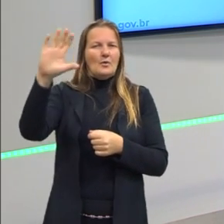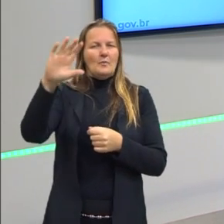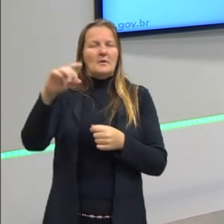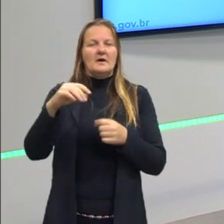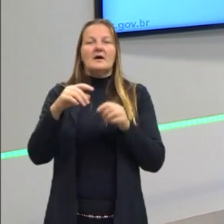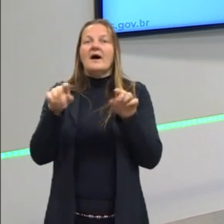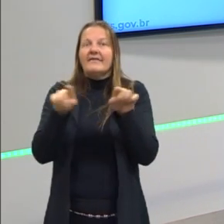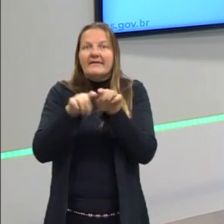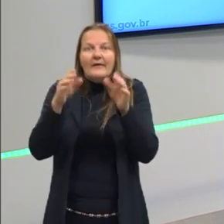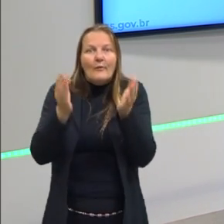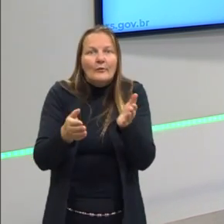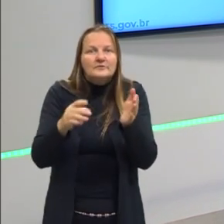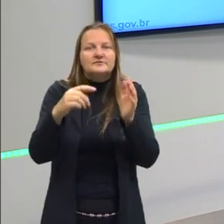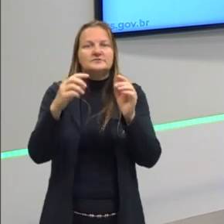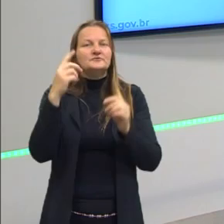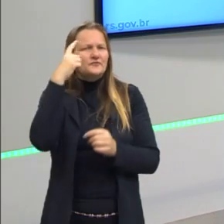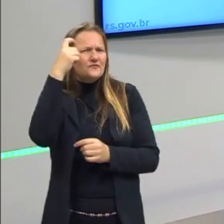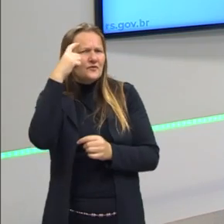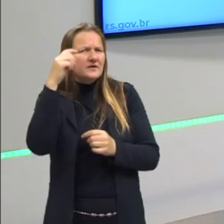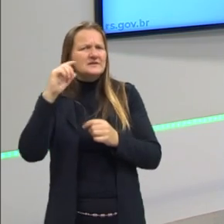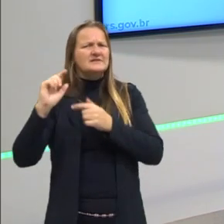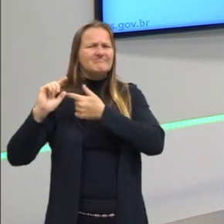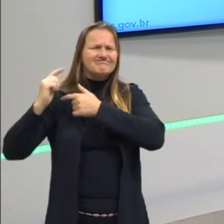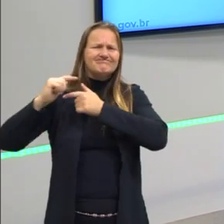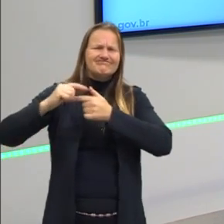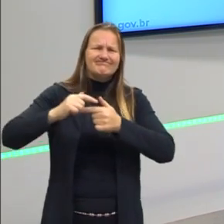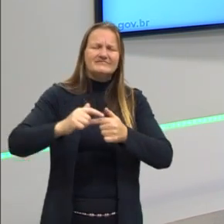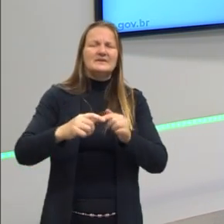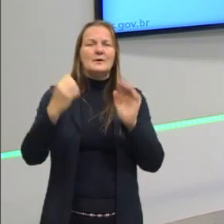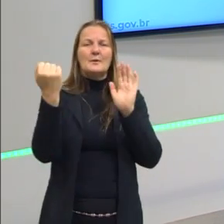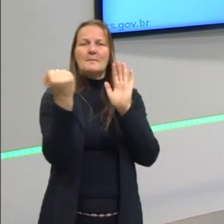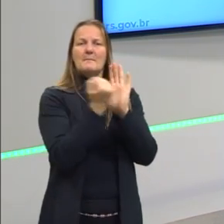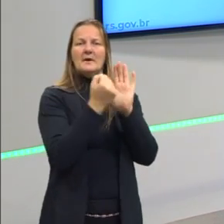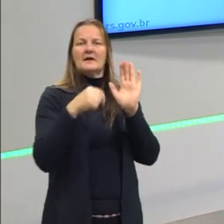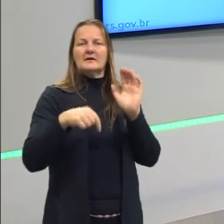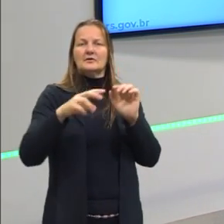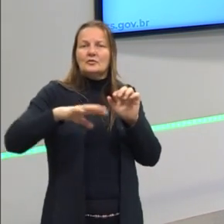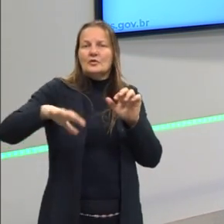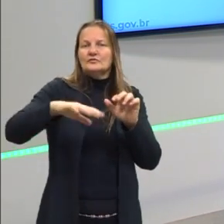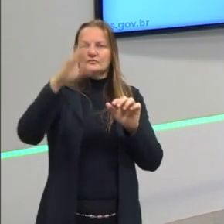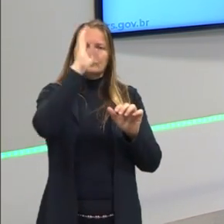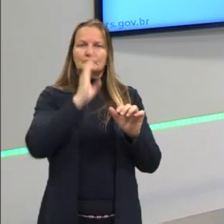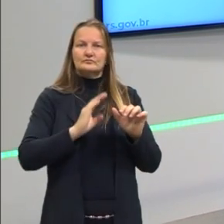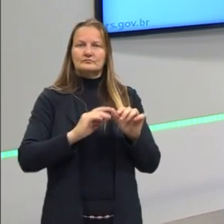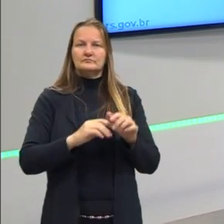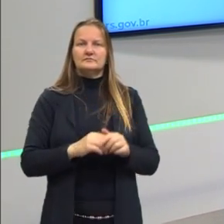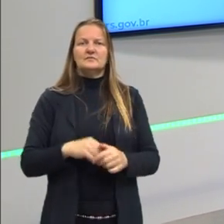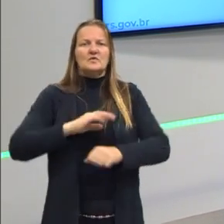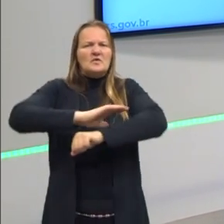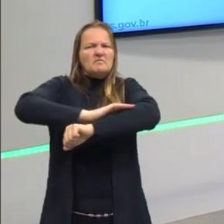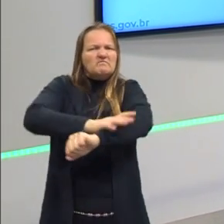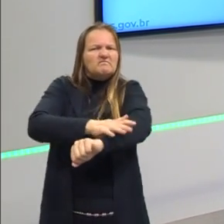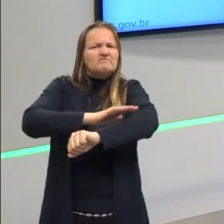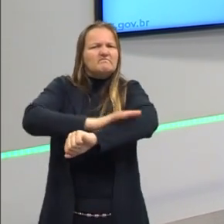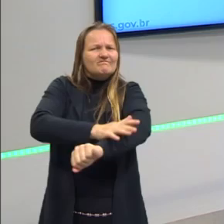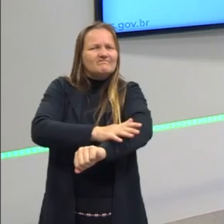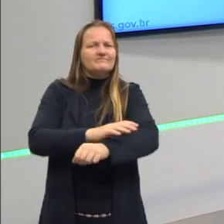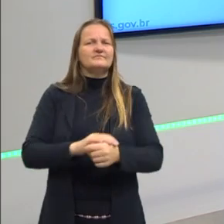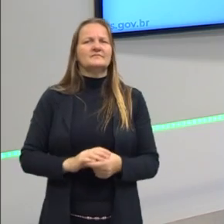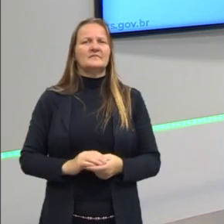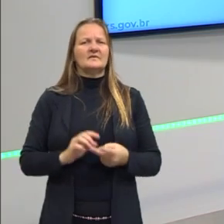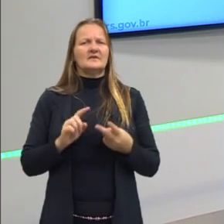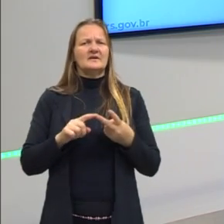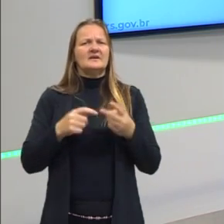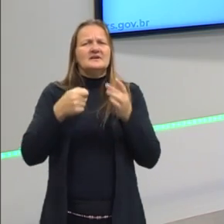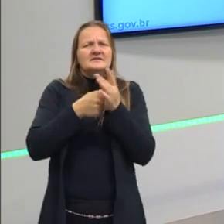desigualdade e essa violência que são heranças coloniais, marcam o nosso território no racismo, na